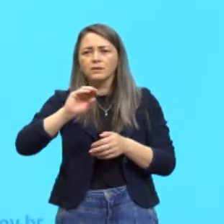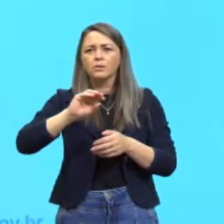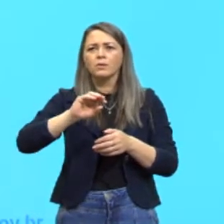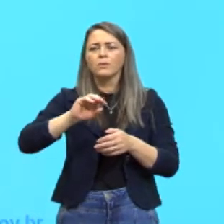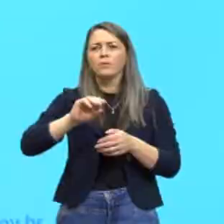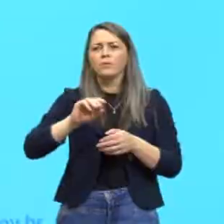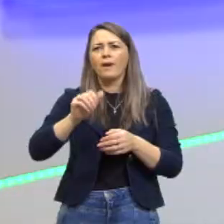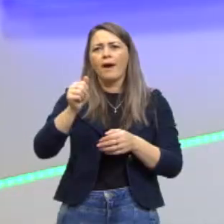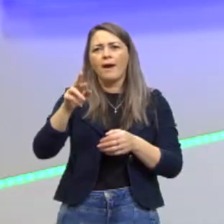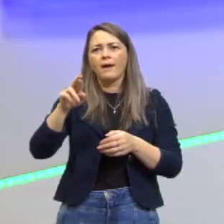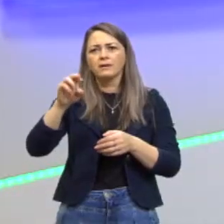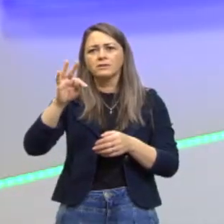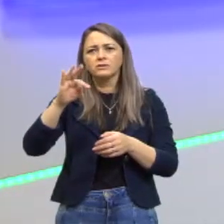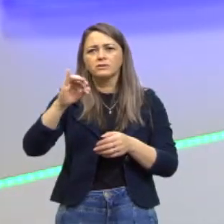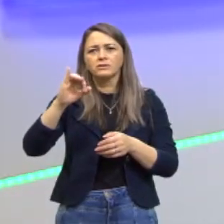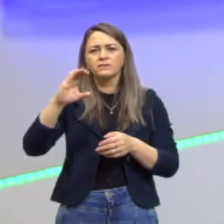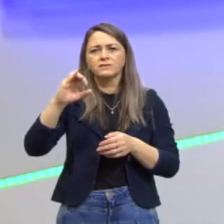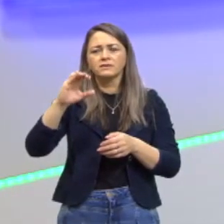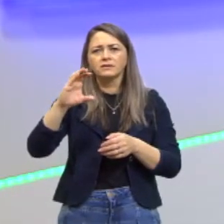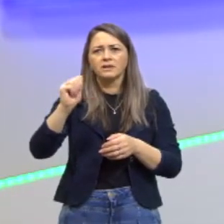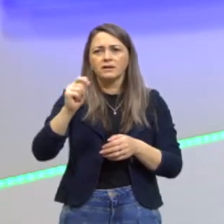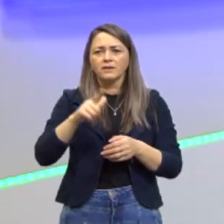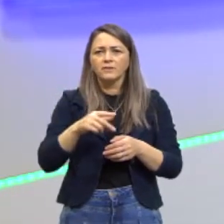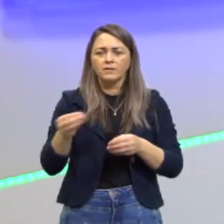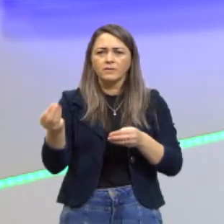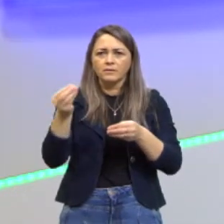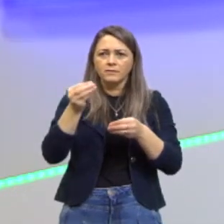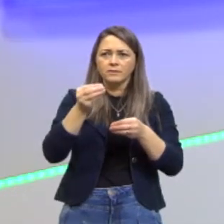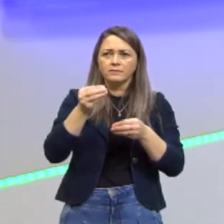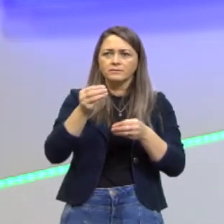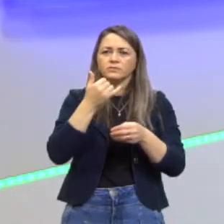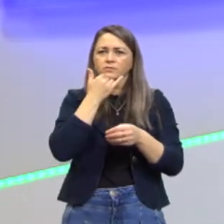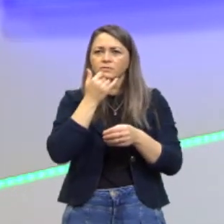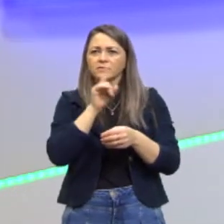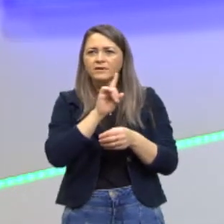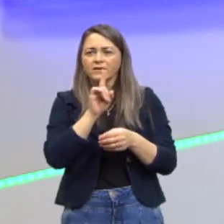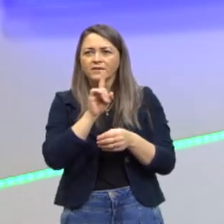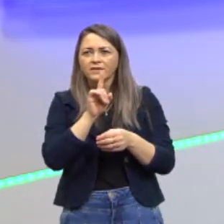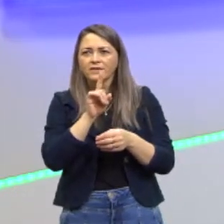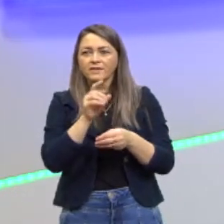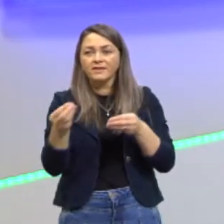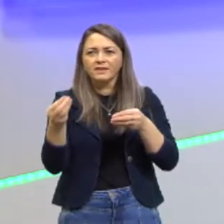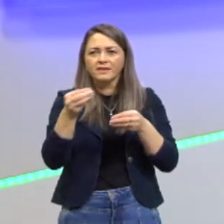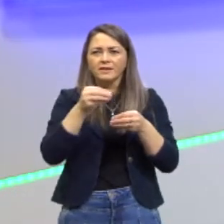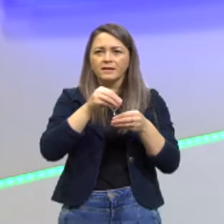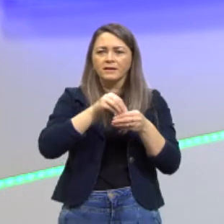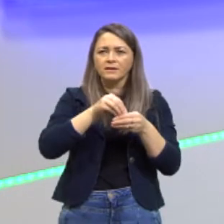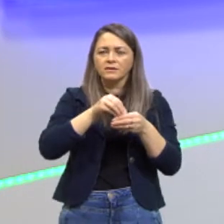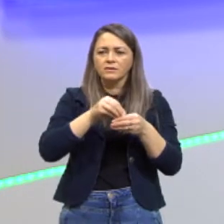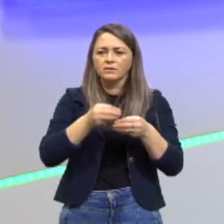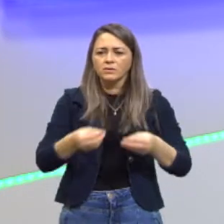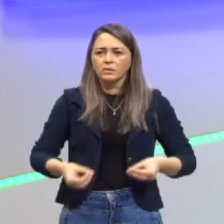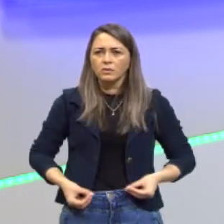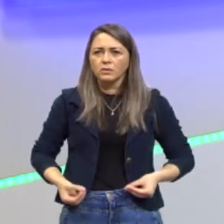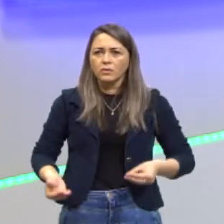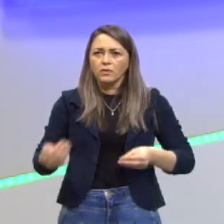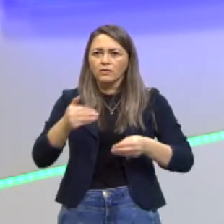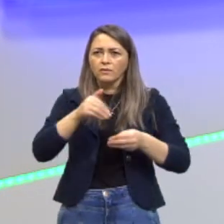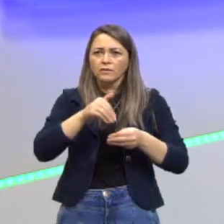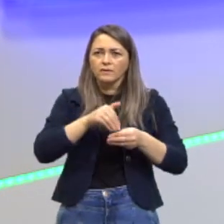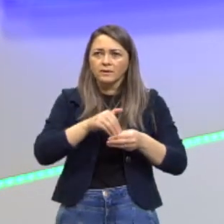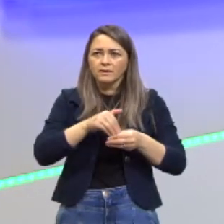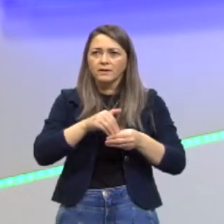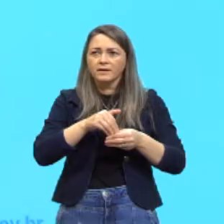dentro do embrião, dentro do ovário, do